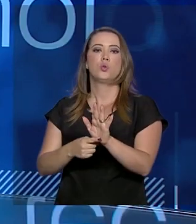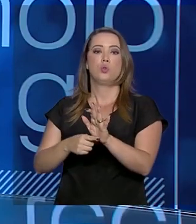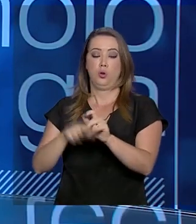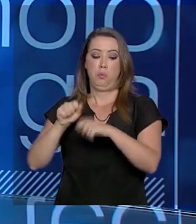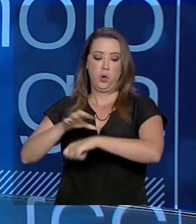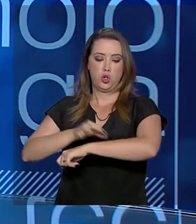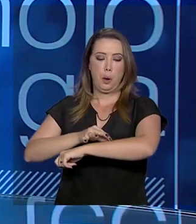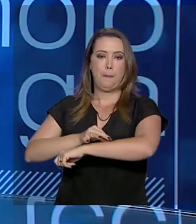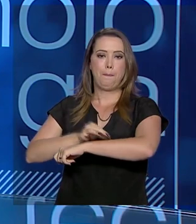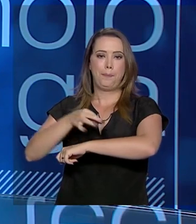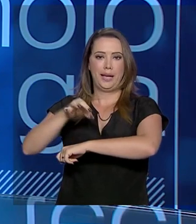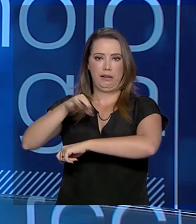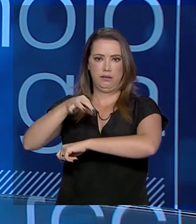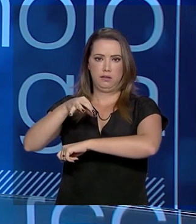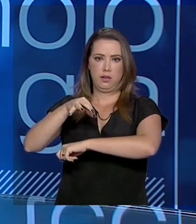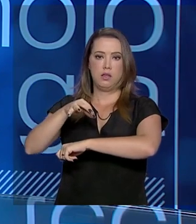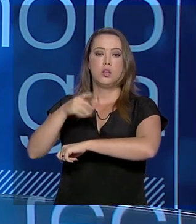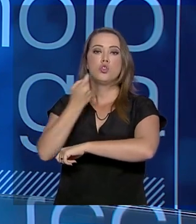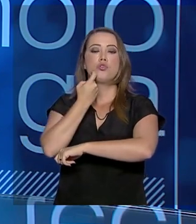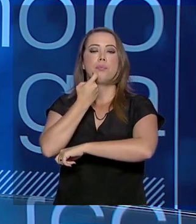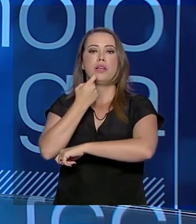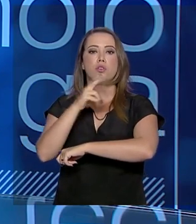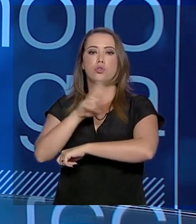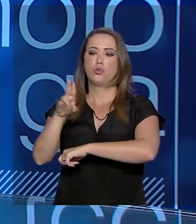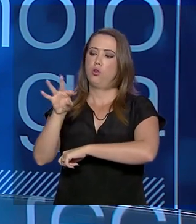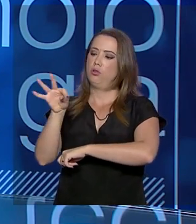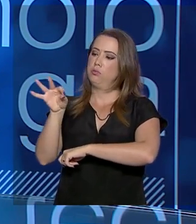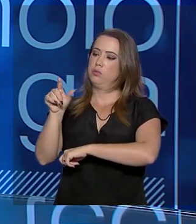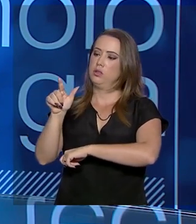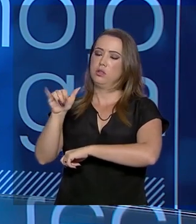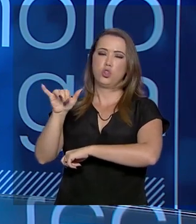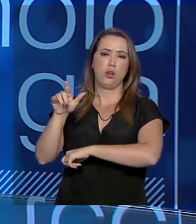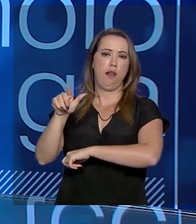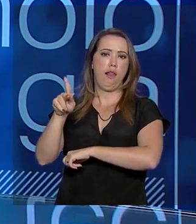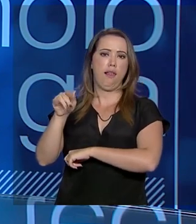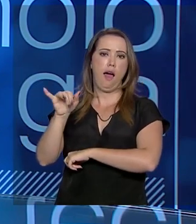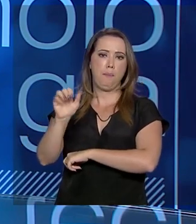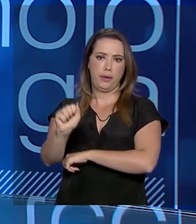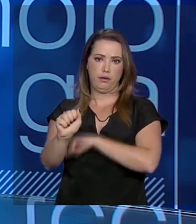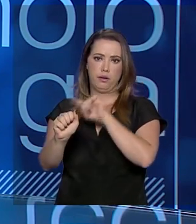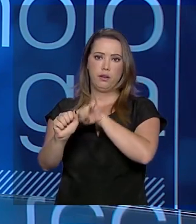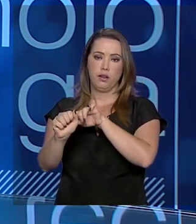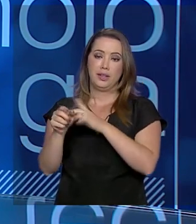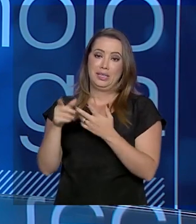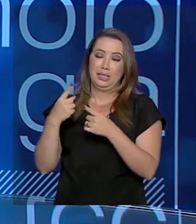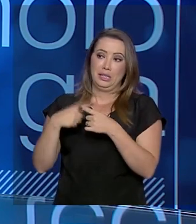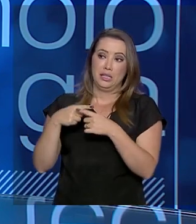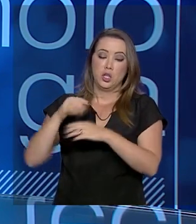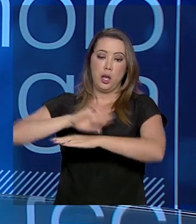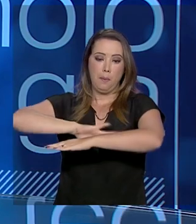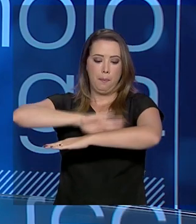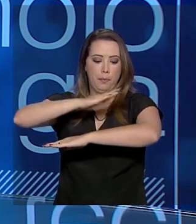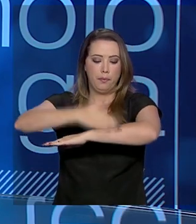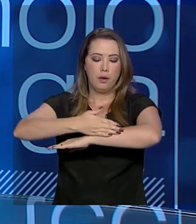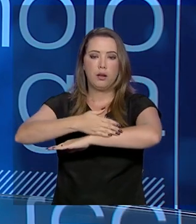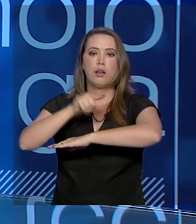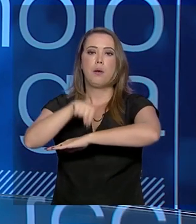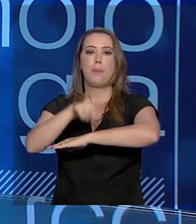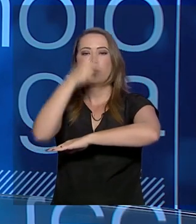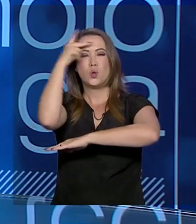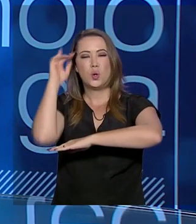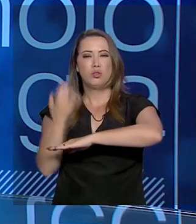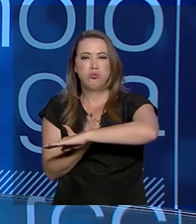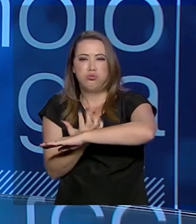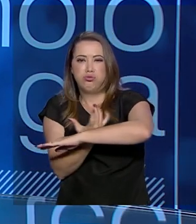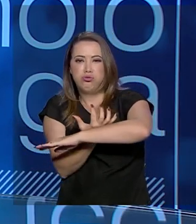o tratamento dela é muito dolorido para crianças, jovens, idosos, e atinge muitas vezes a